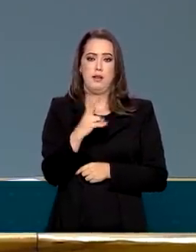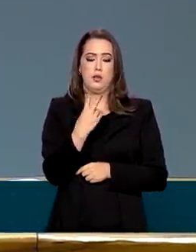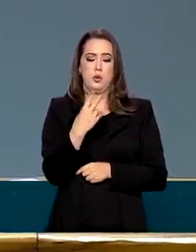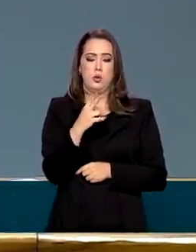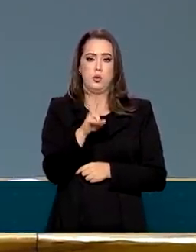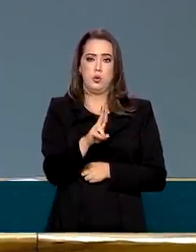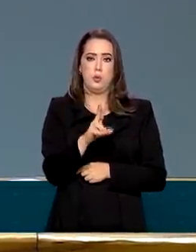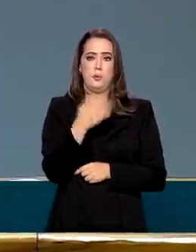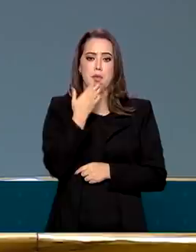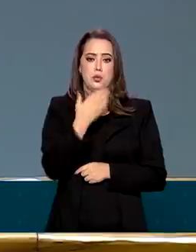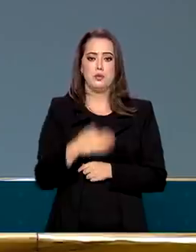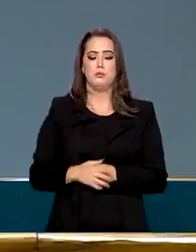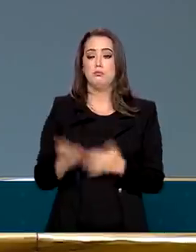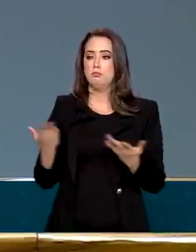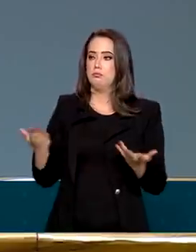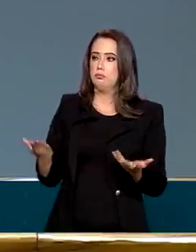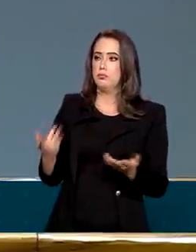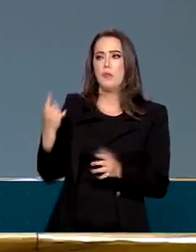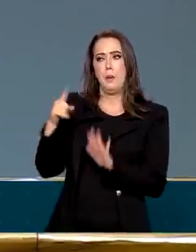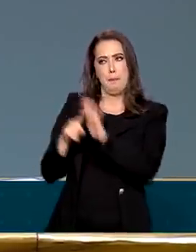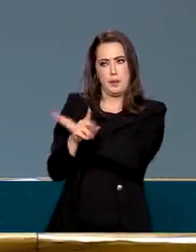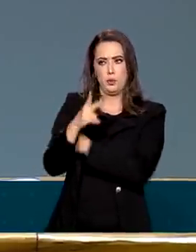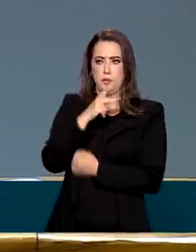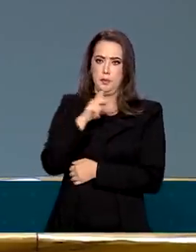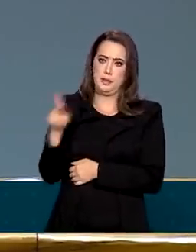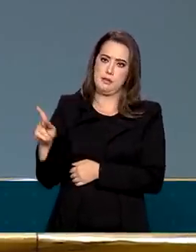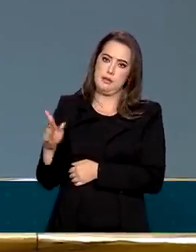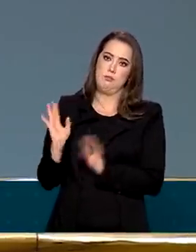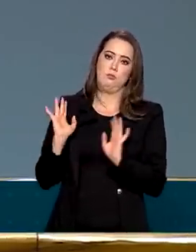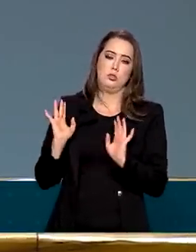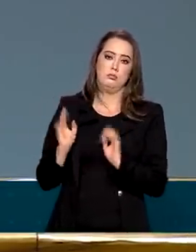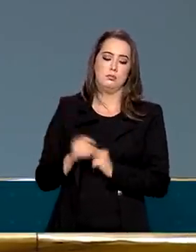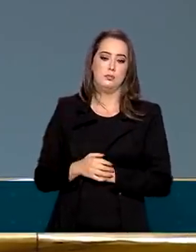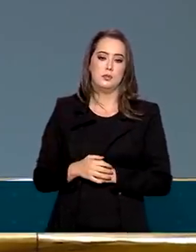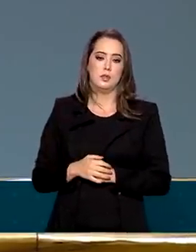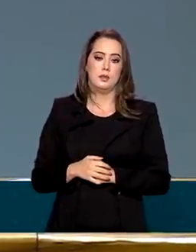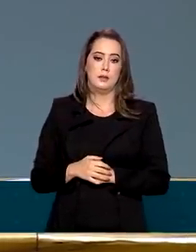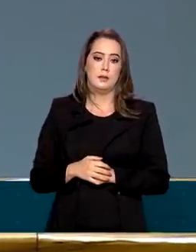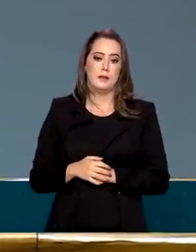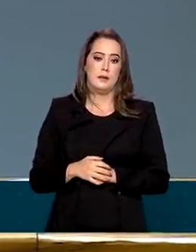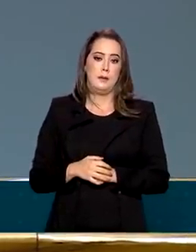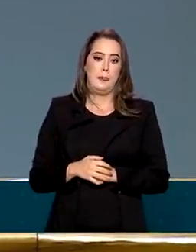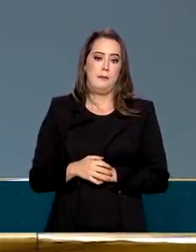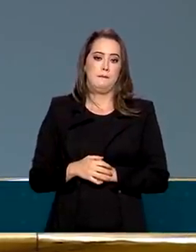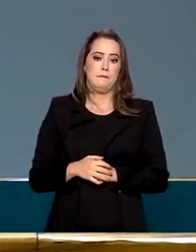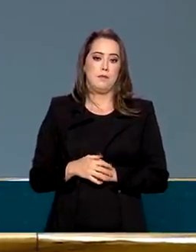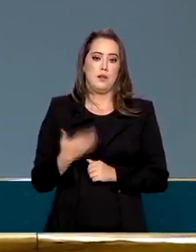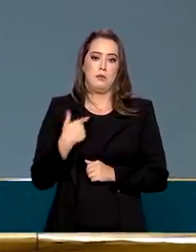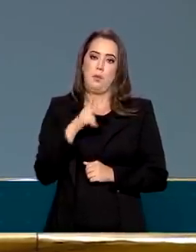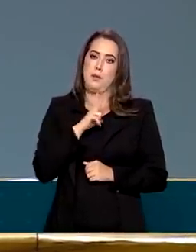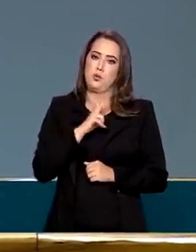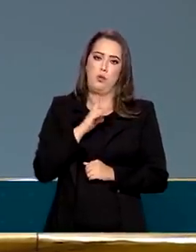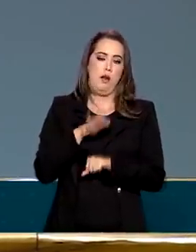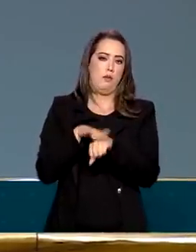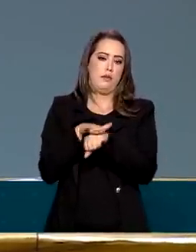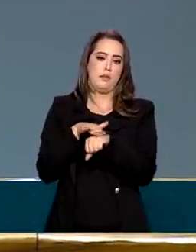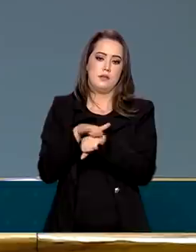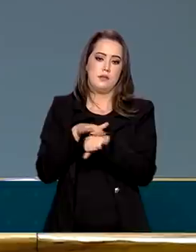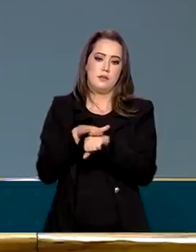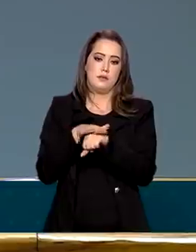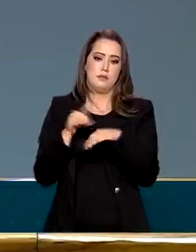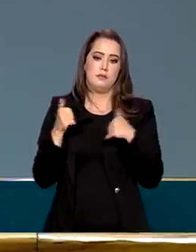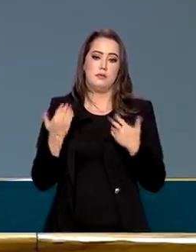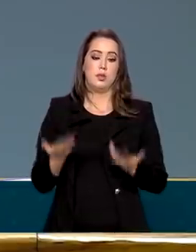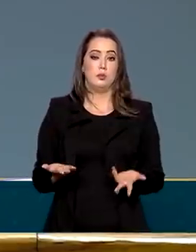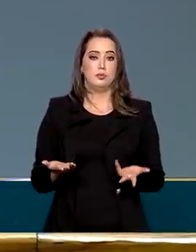conversa com o presidente tem que ser conversa com o presidente, né? Minha conversa com presidente é a conversa minha com o presidente. Dito